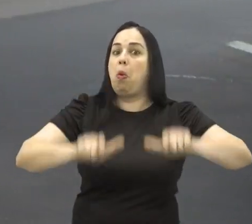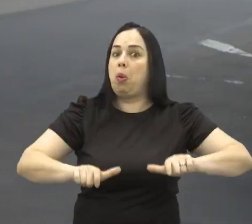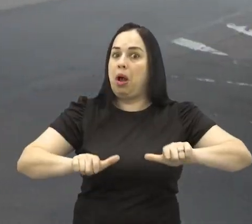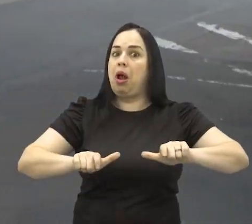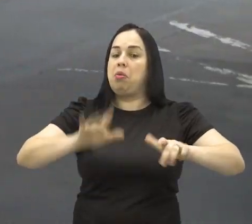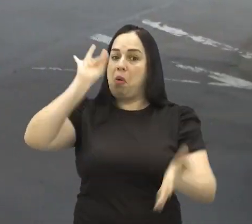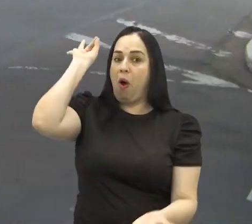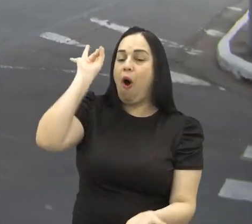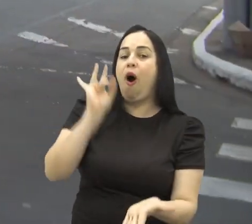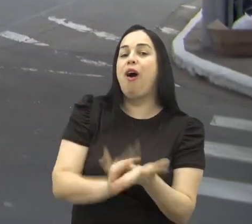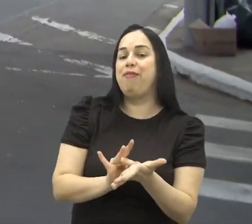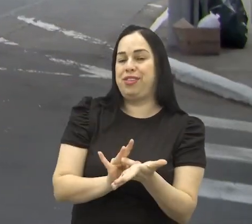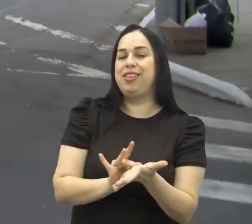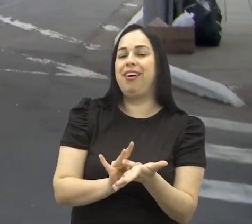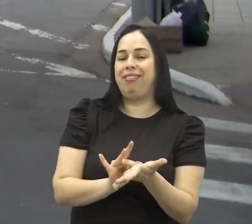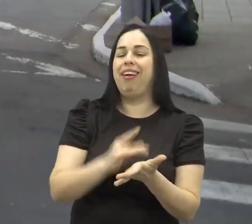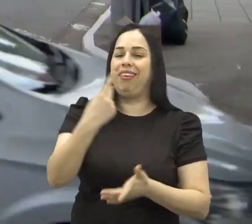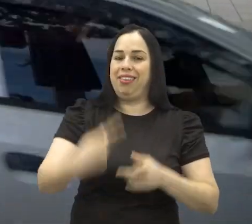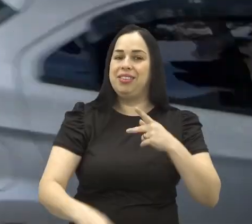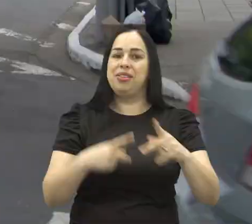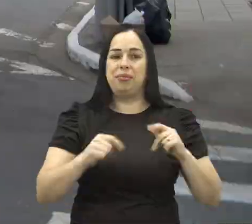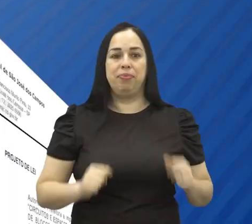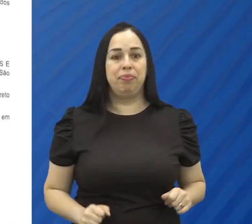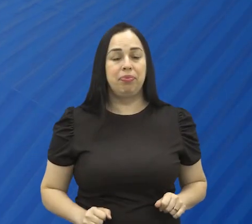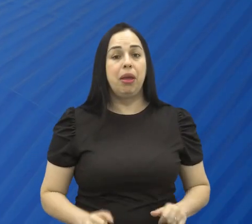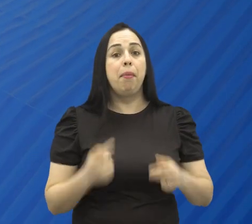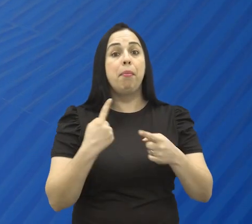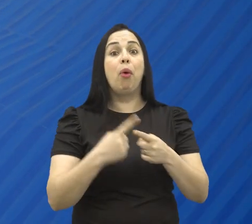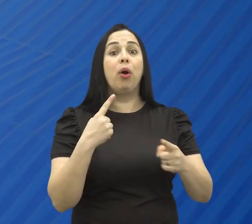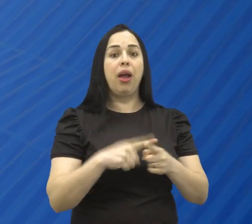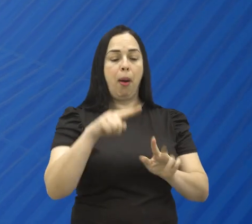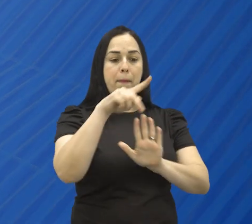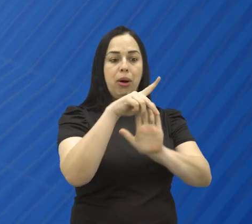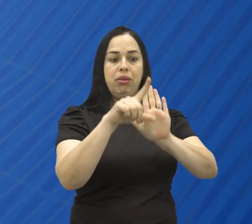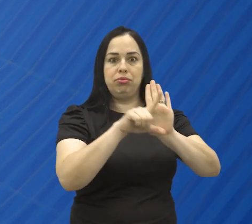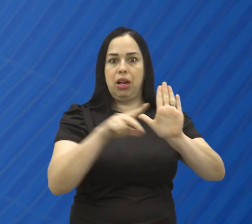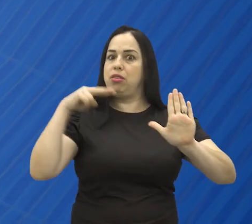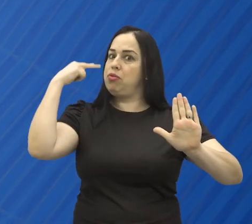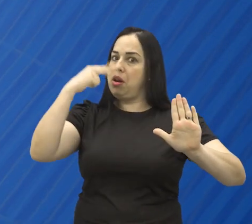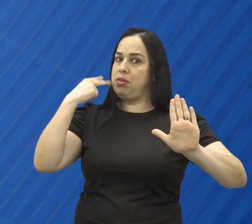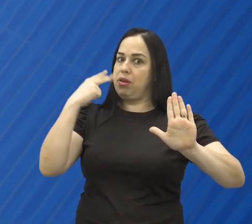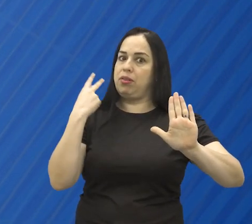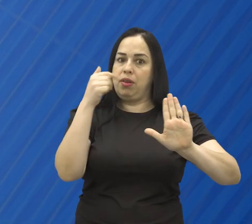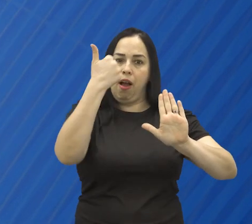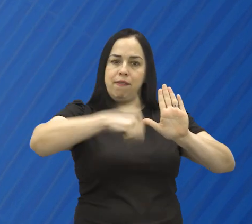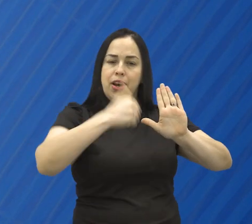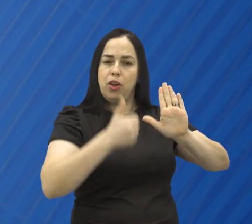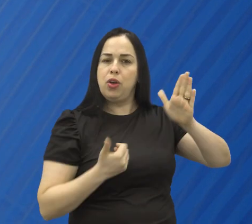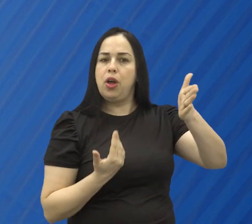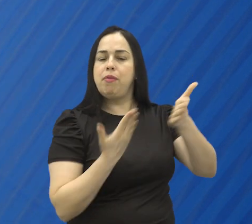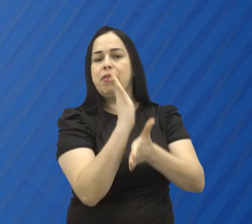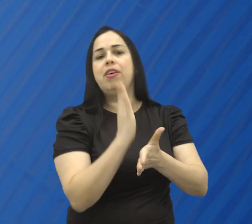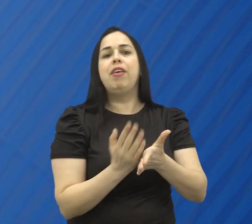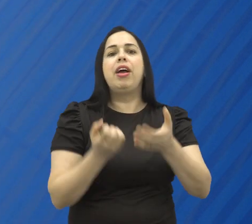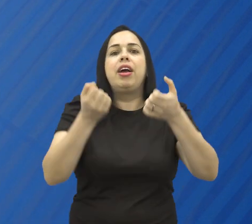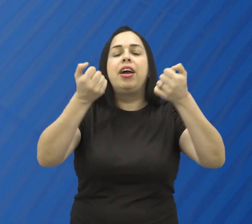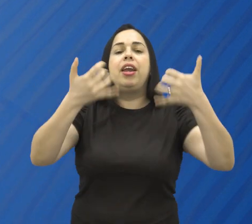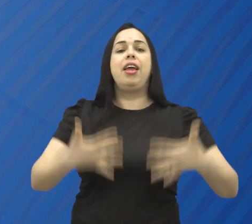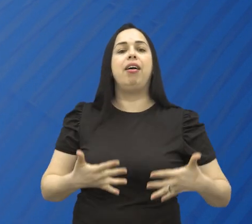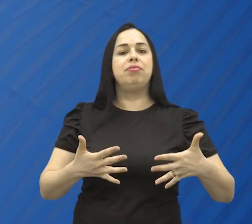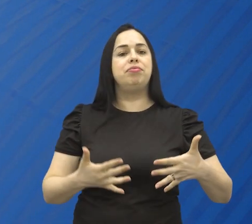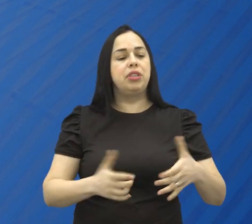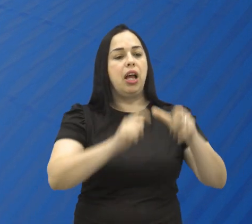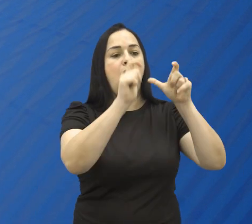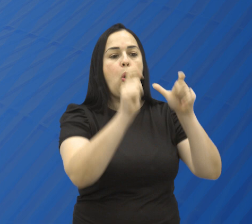ponto de encontro oficial dos carnavais de São José. É que um projeto aprovado na Câmara vai instituir um circuito